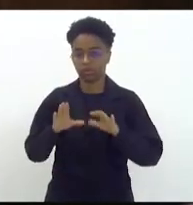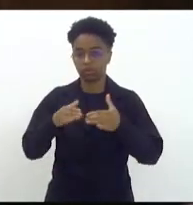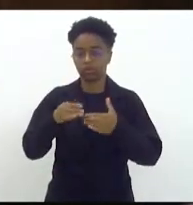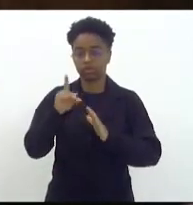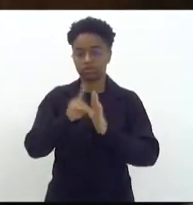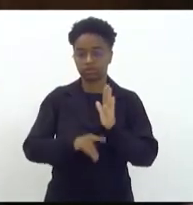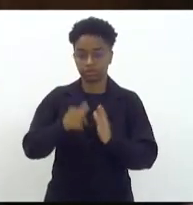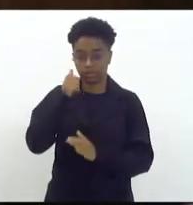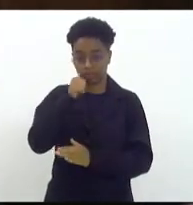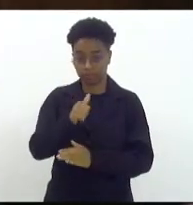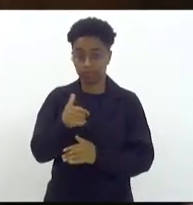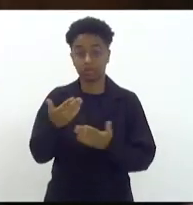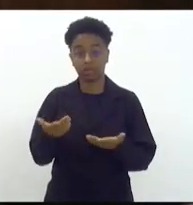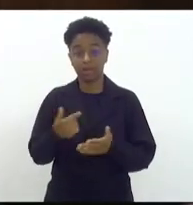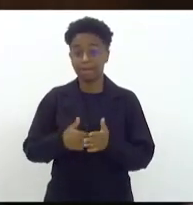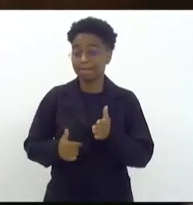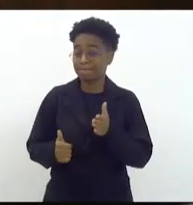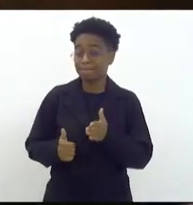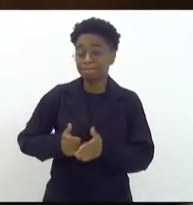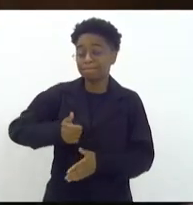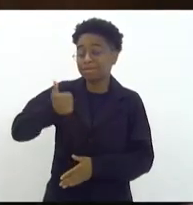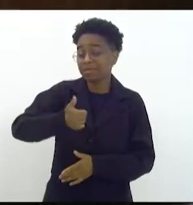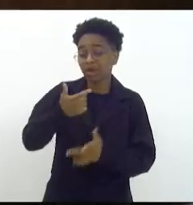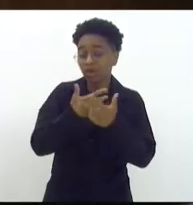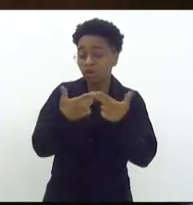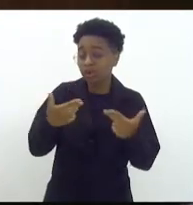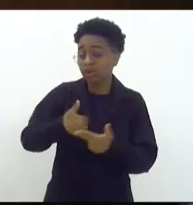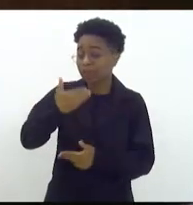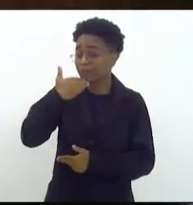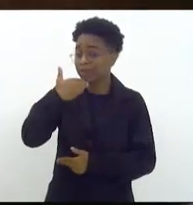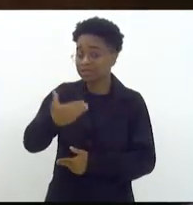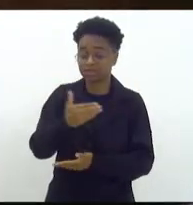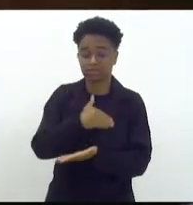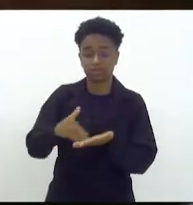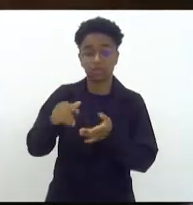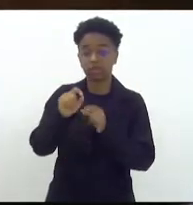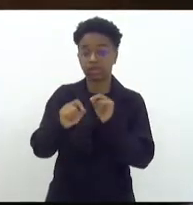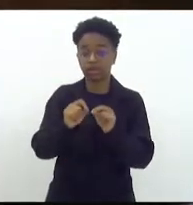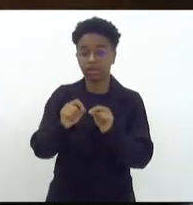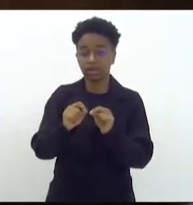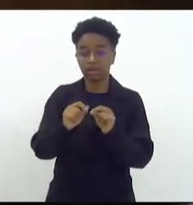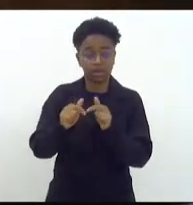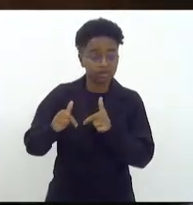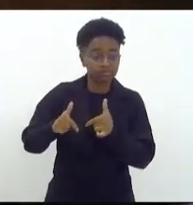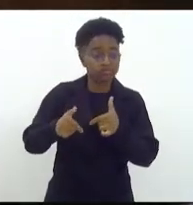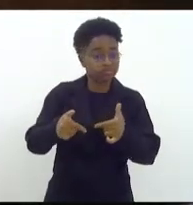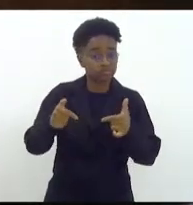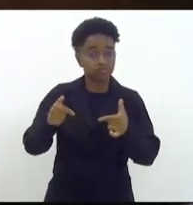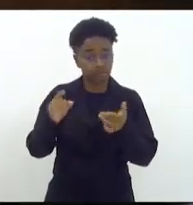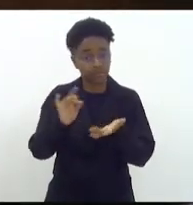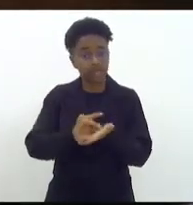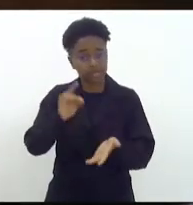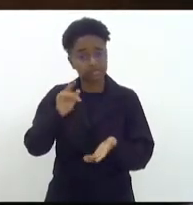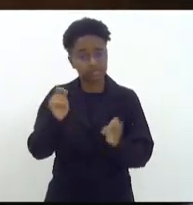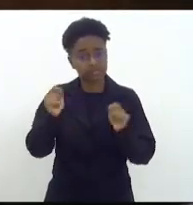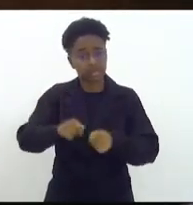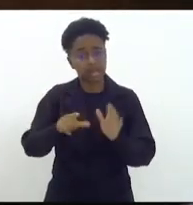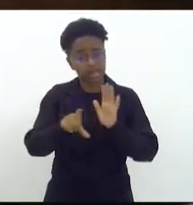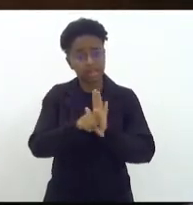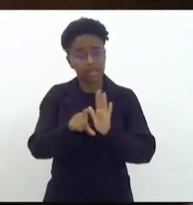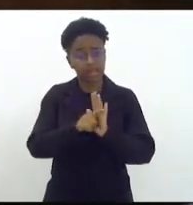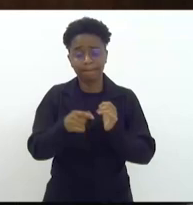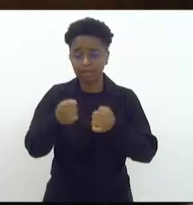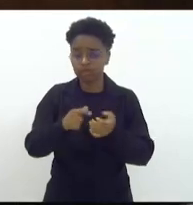pedido que eu fiz à secretária foi para dar efetividade a essa lei. Essa tinha que ser um